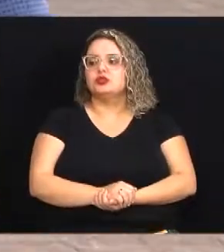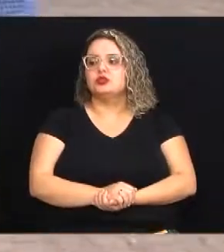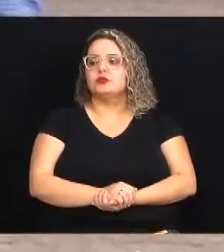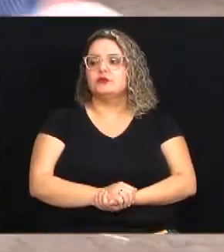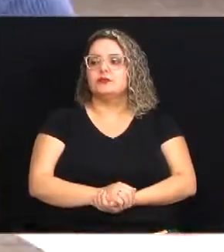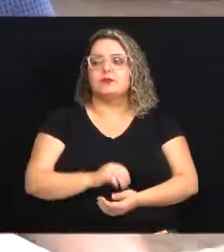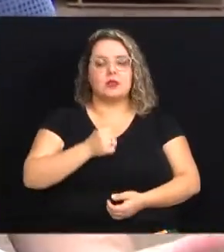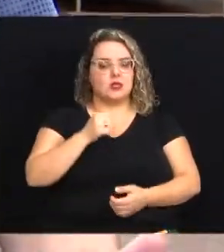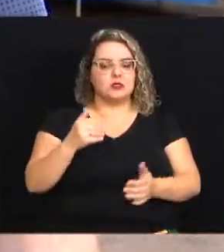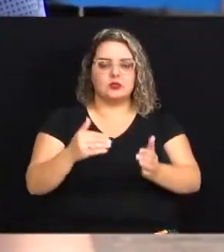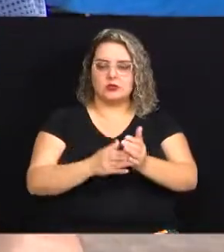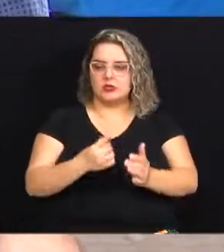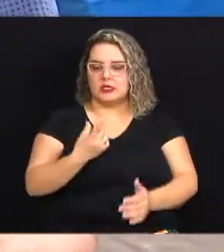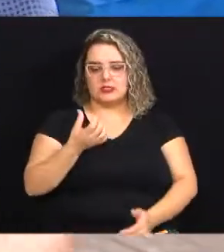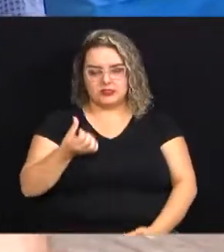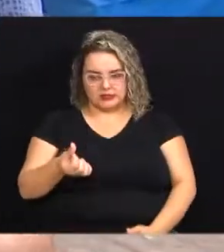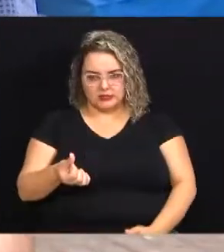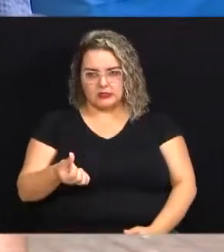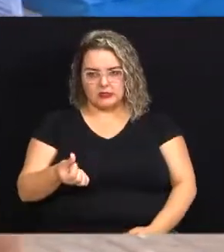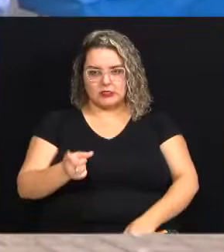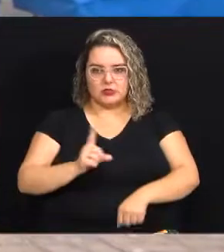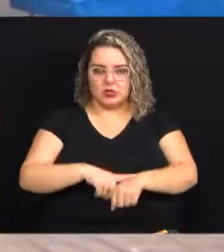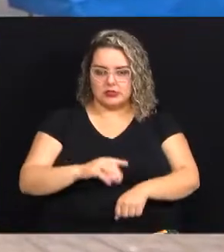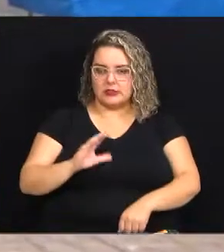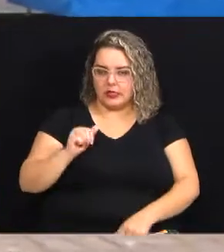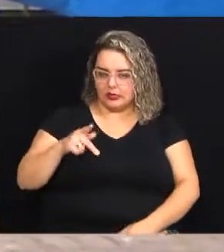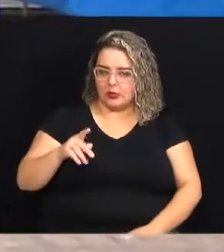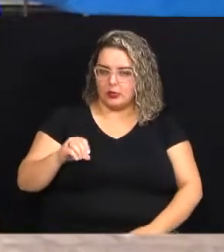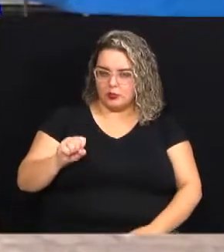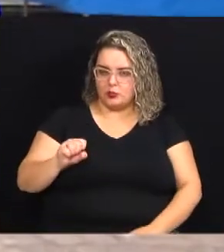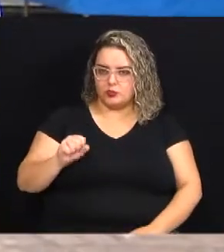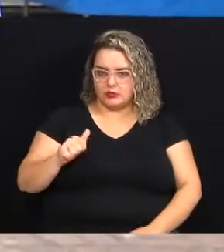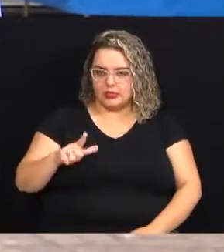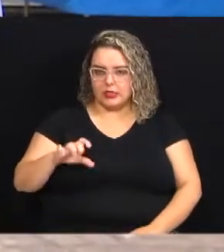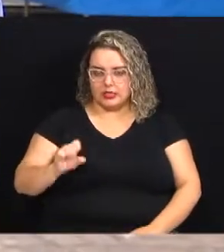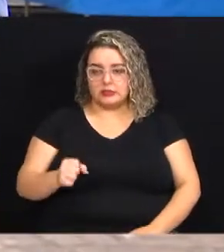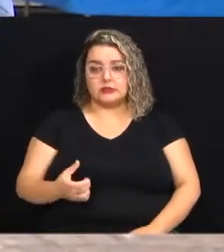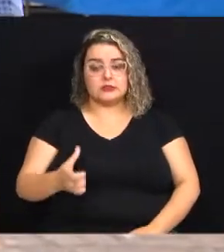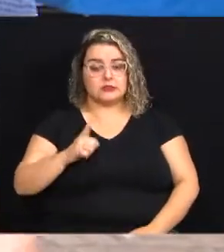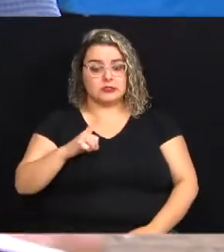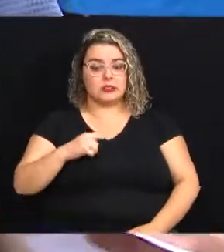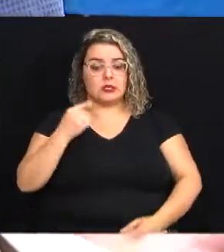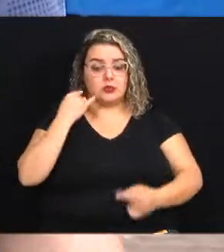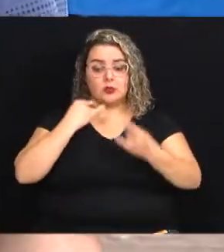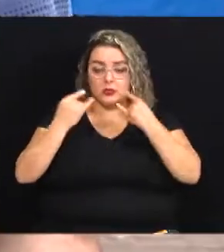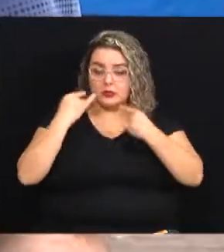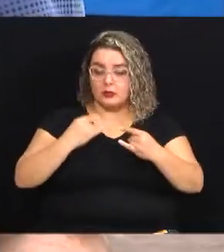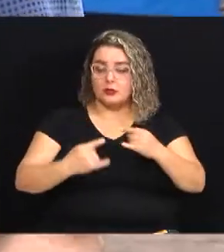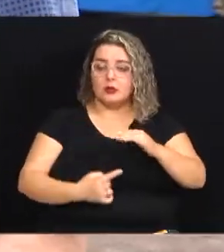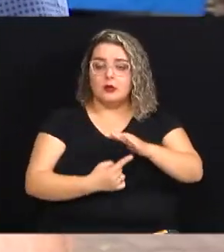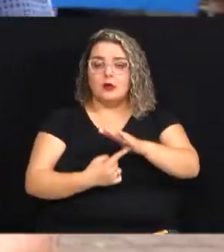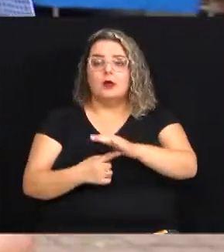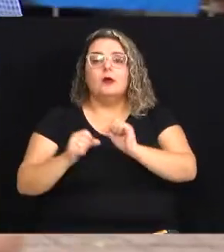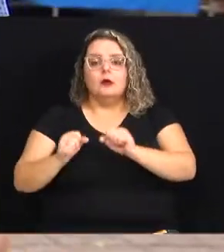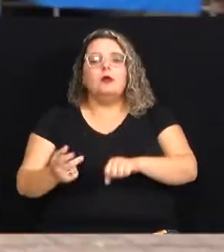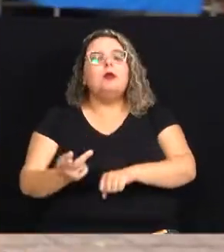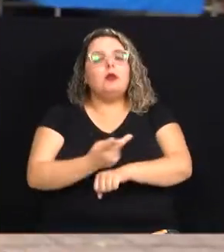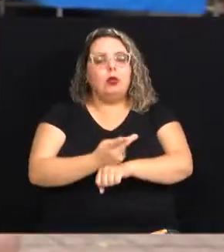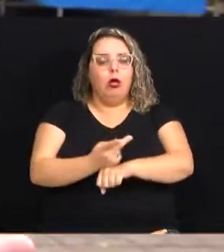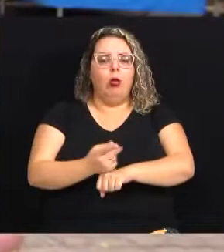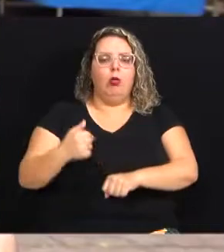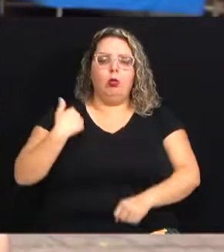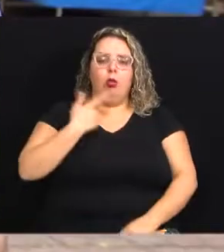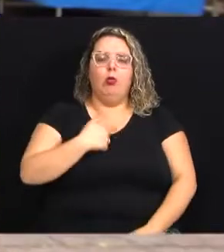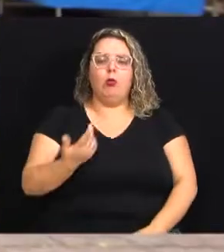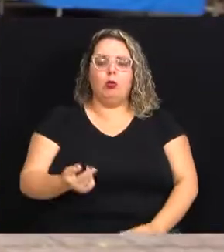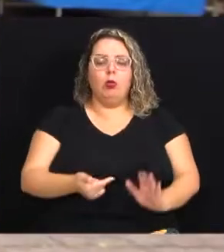das 8 às 16 horas qualquer pessoa que tenha o interesse de participar de uma dessas feiras pode estar nos procurando. Lá nós vamos estar